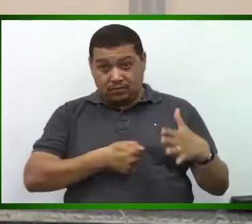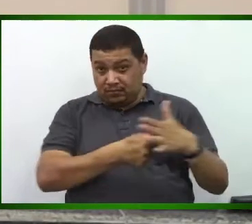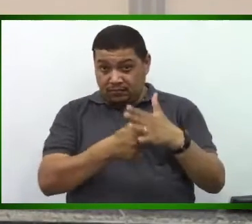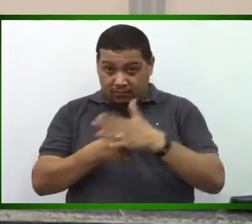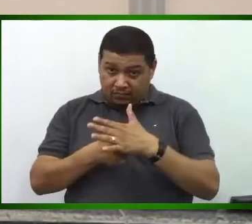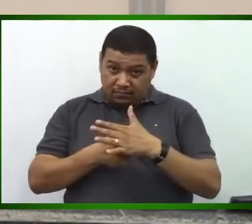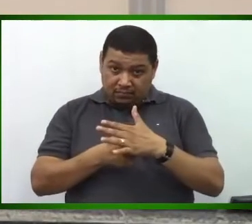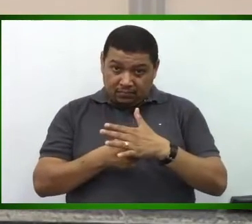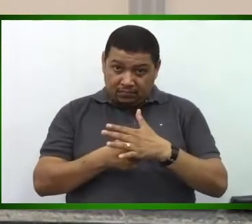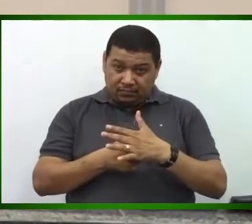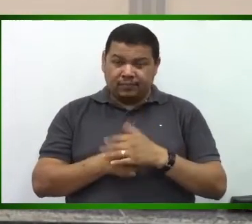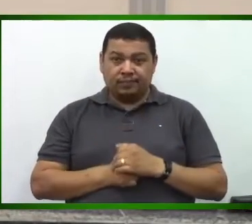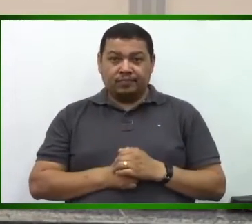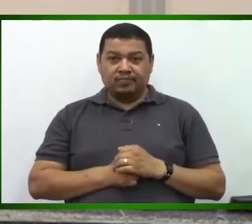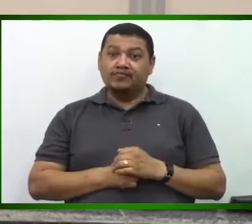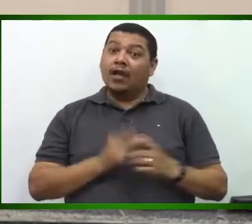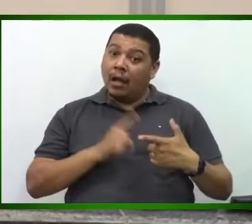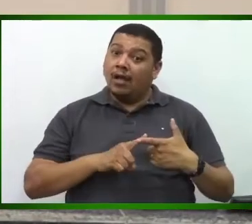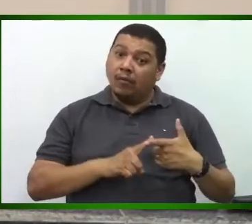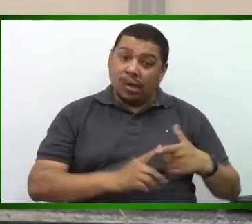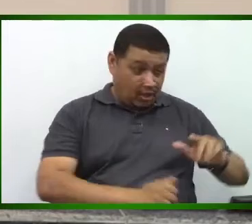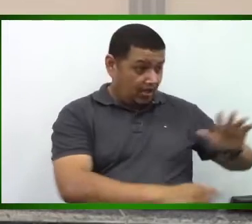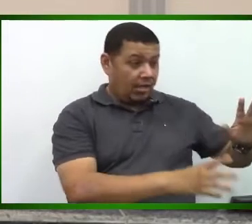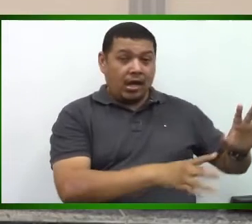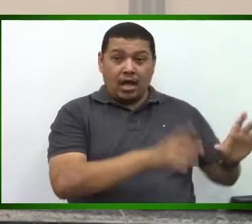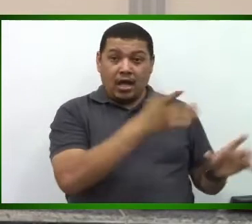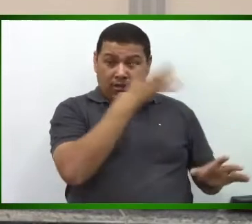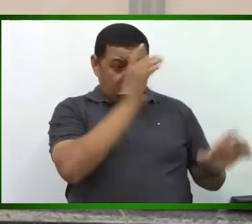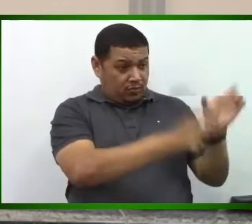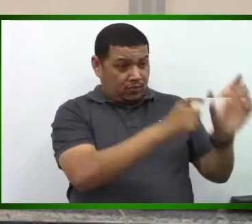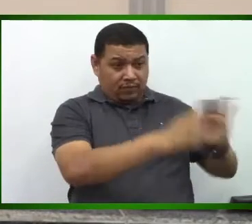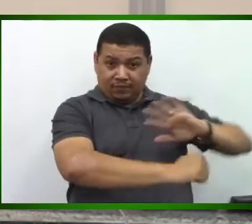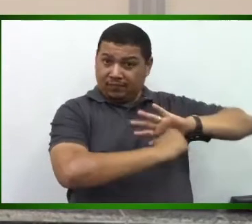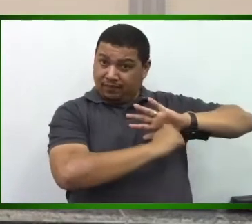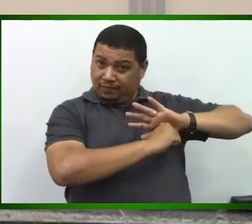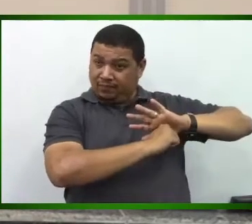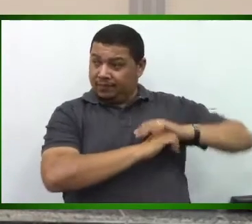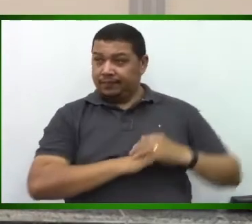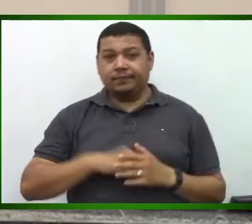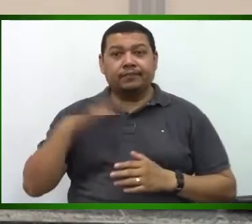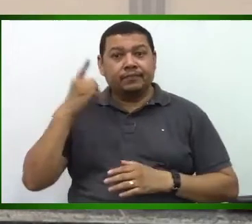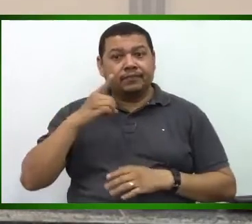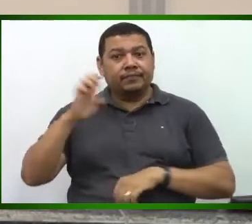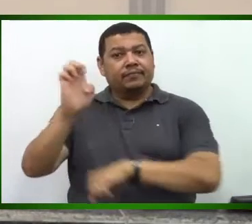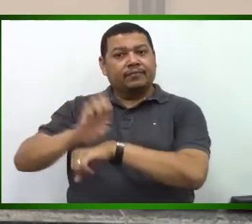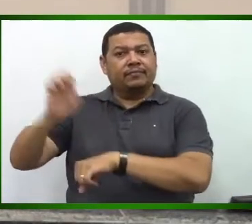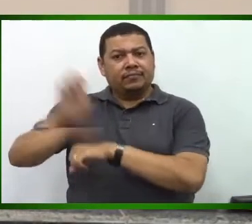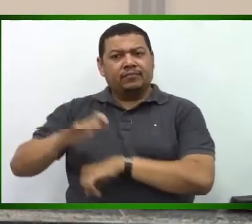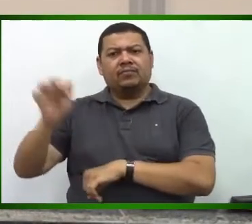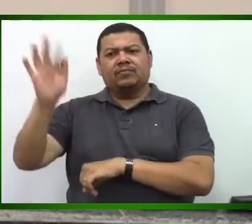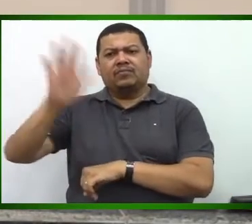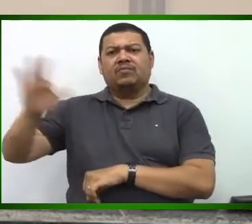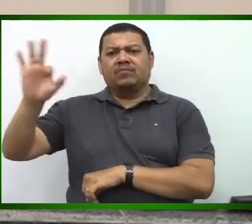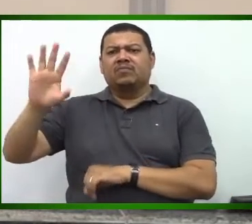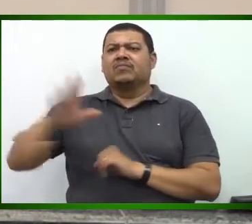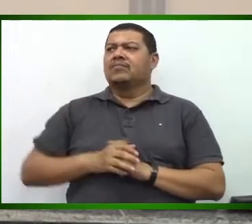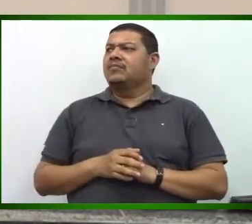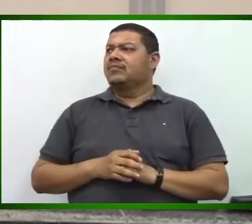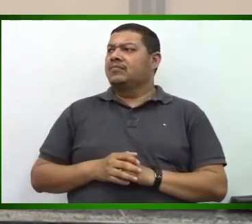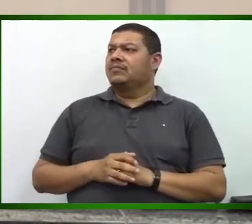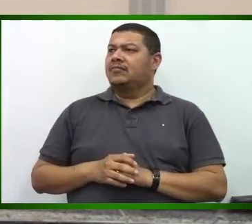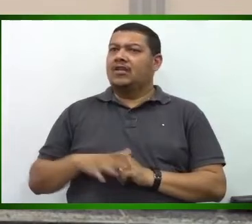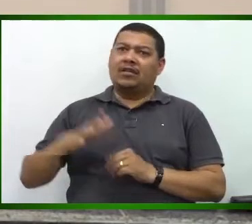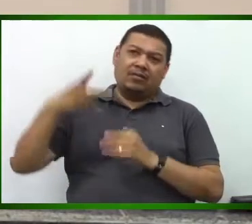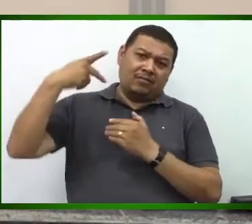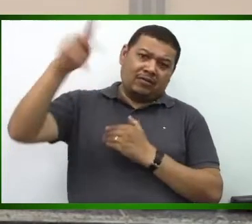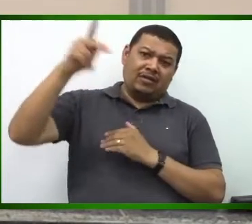pela população. E a demanda chega até nós, vereadores, porque nós estamos dentro do município. Os deputados estaduais, federais, estão no Parlamento Estadual e no Parlamento